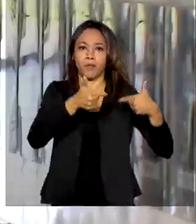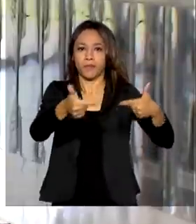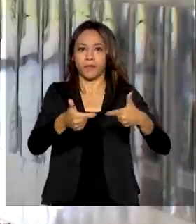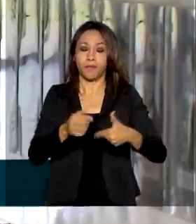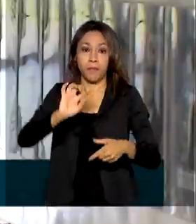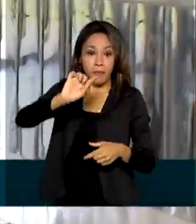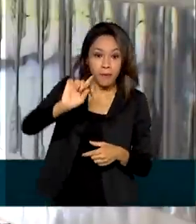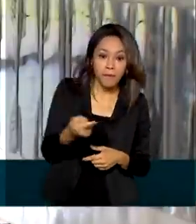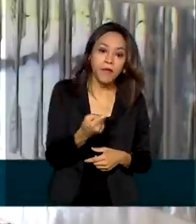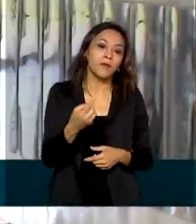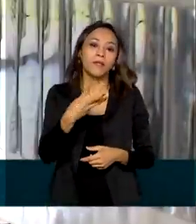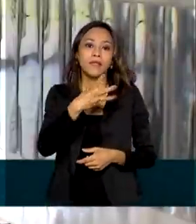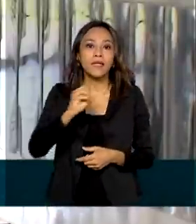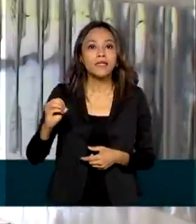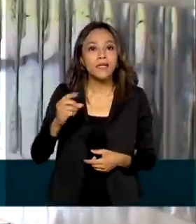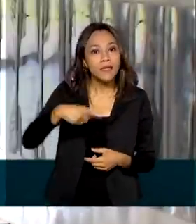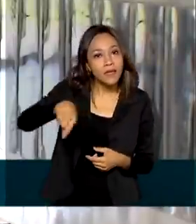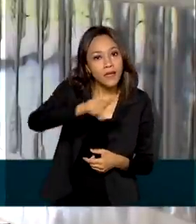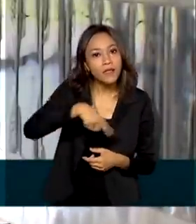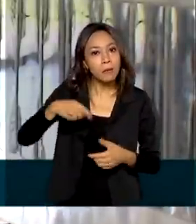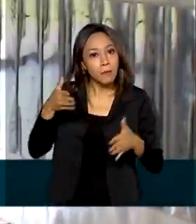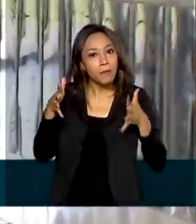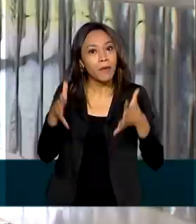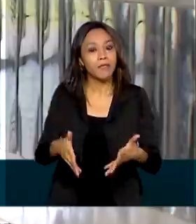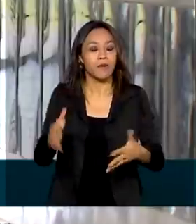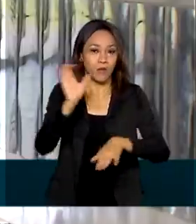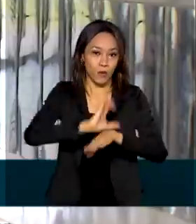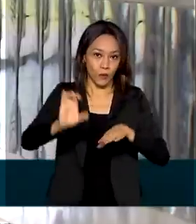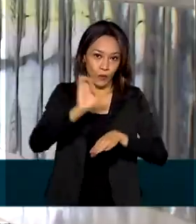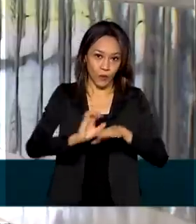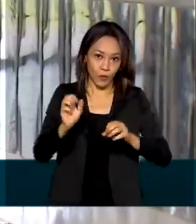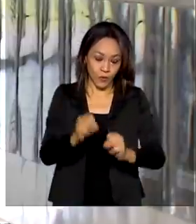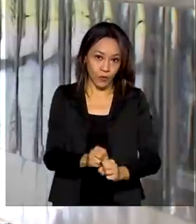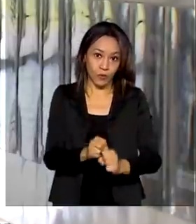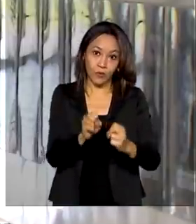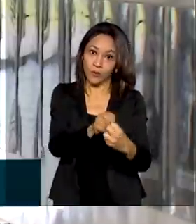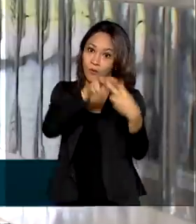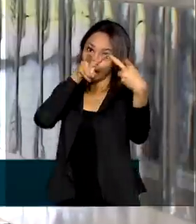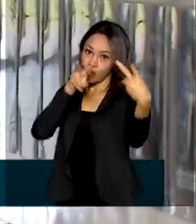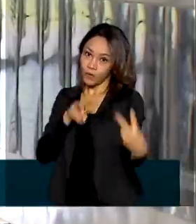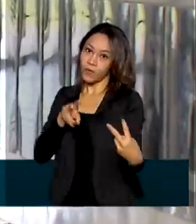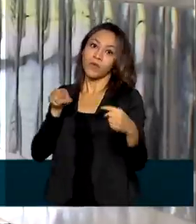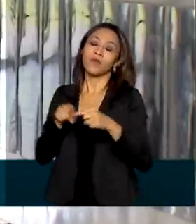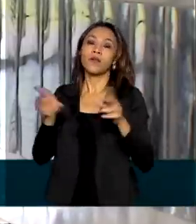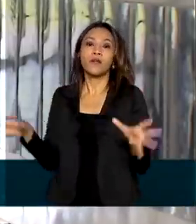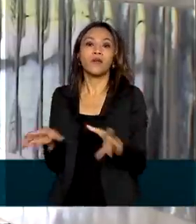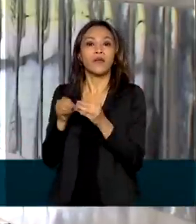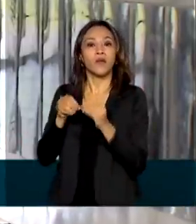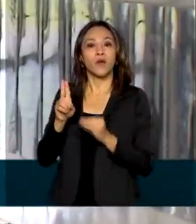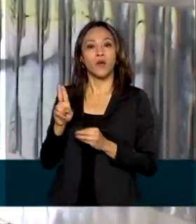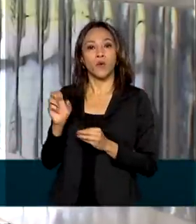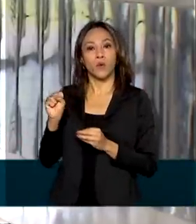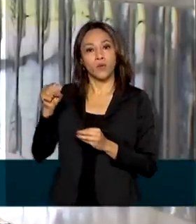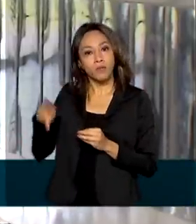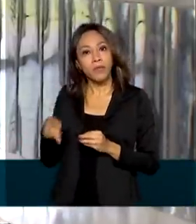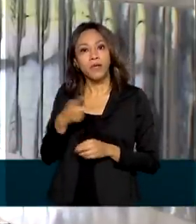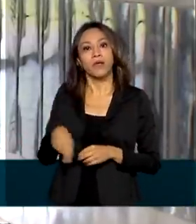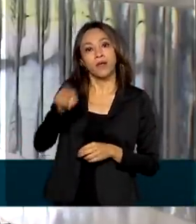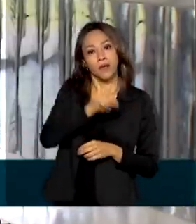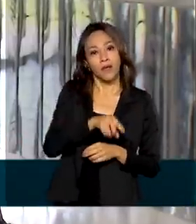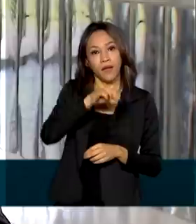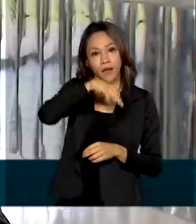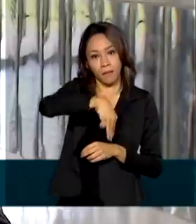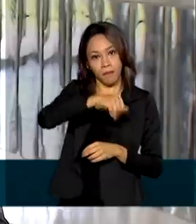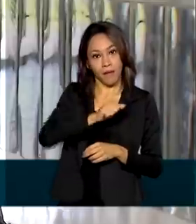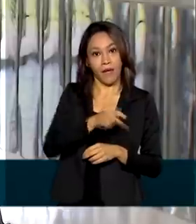agentes públicos participaram de um curso online, elaborado em parceria com a USP e a Universidade Mackenzie, com foco na tríplice